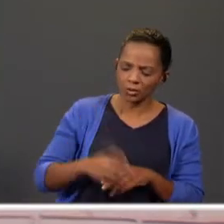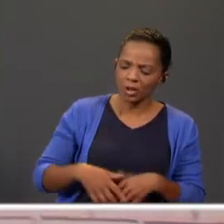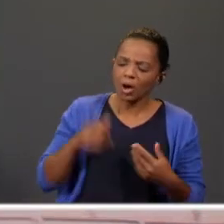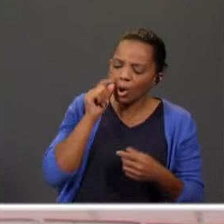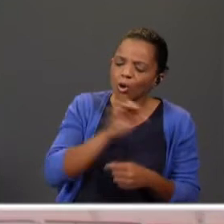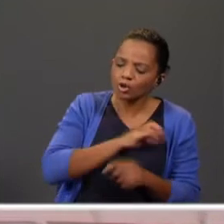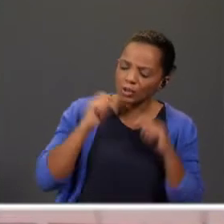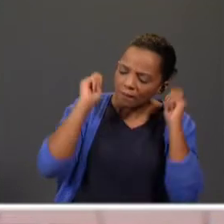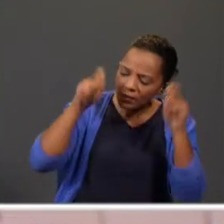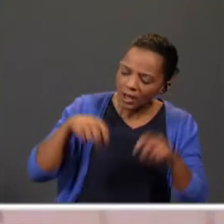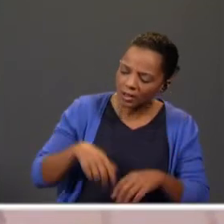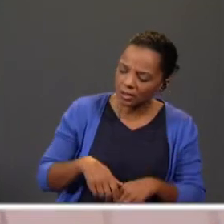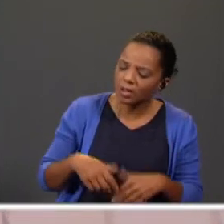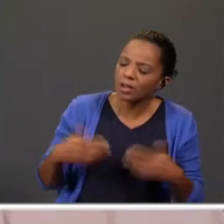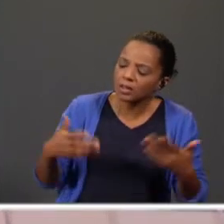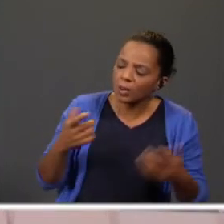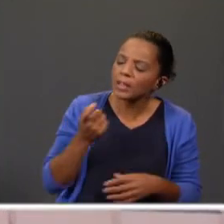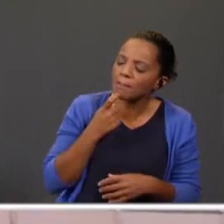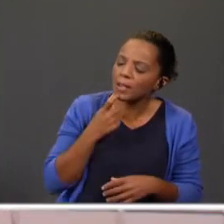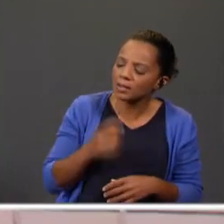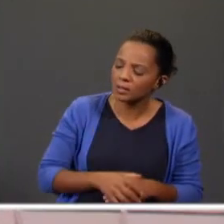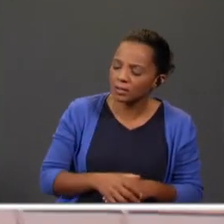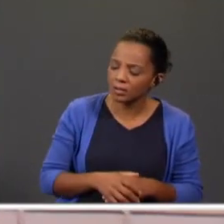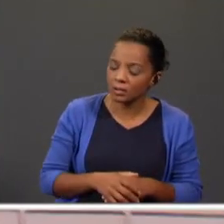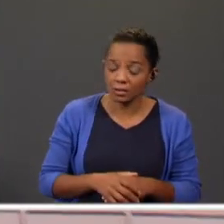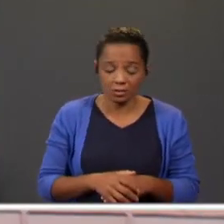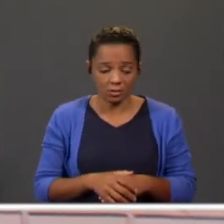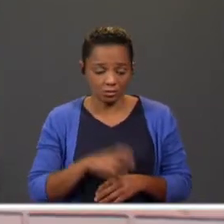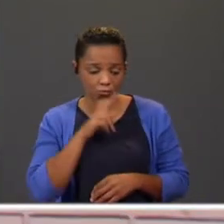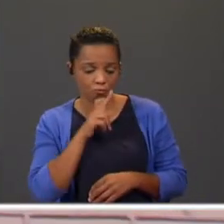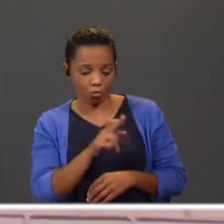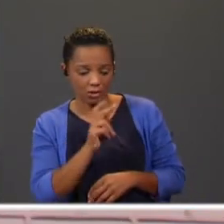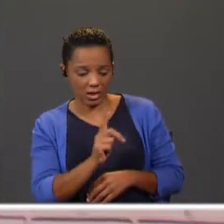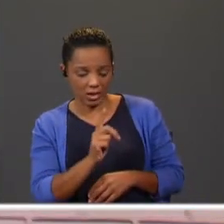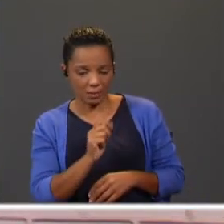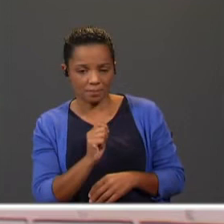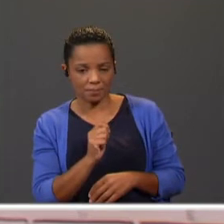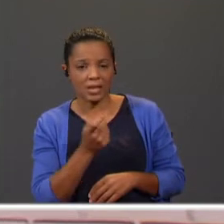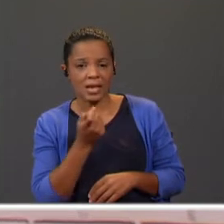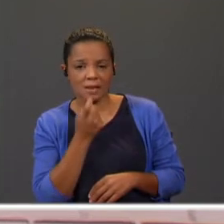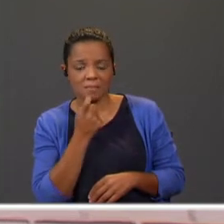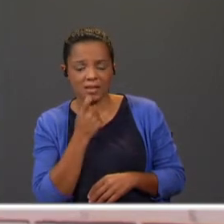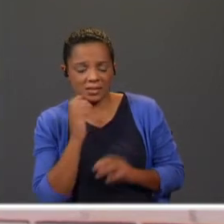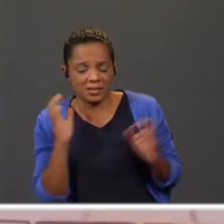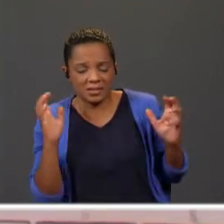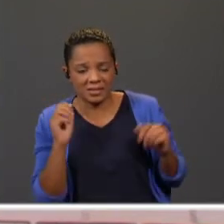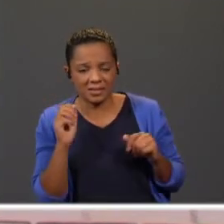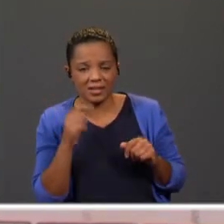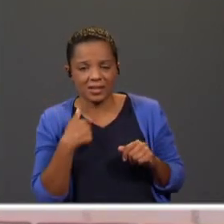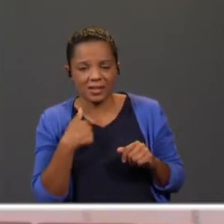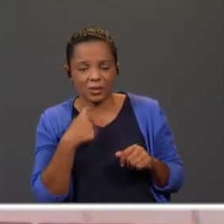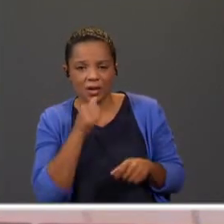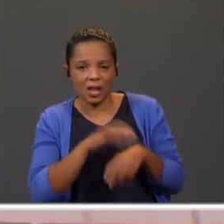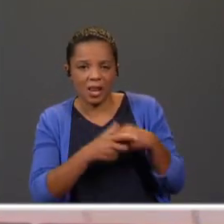Sr. Frade, é tão a pedra? Respondeu o frade... A pedra, lávo-a